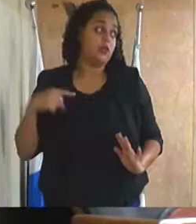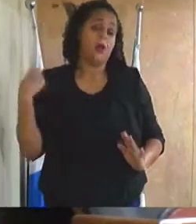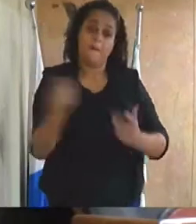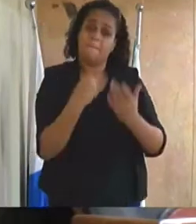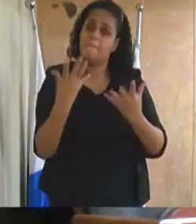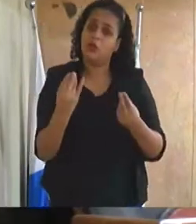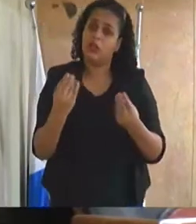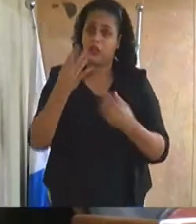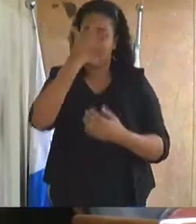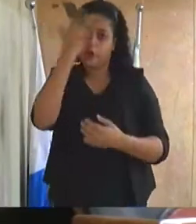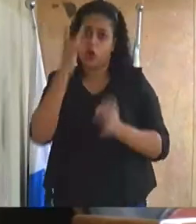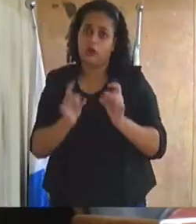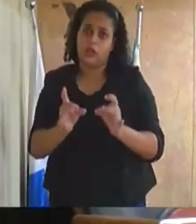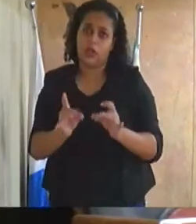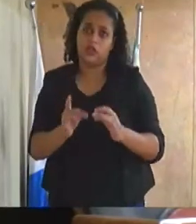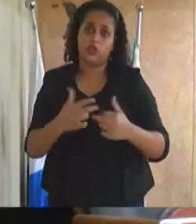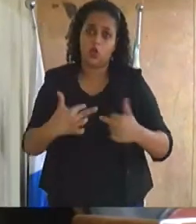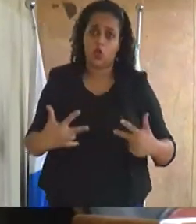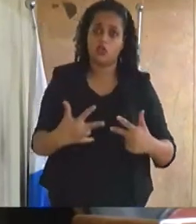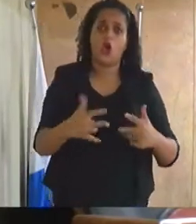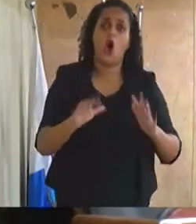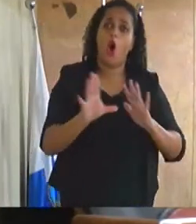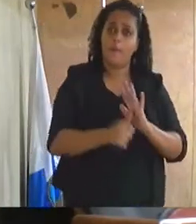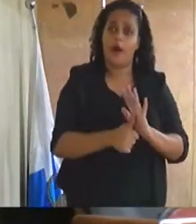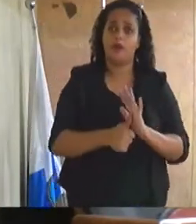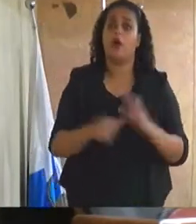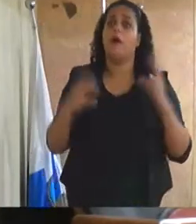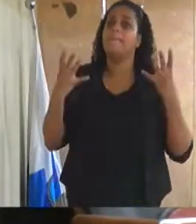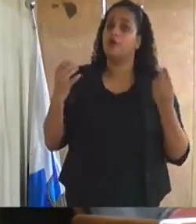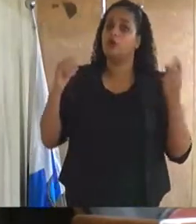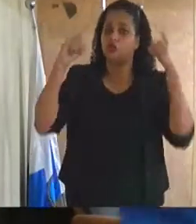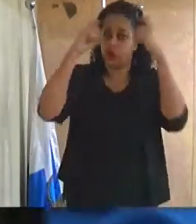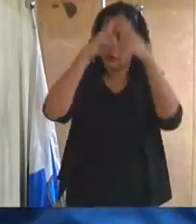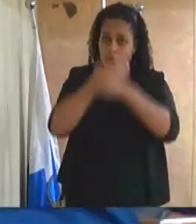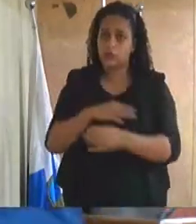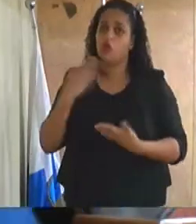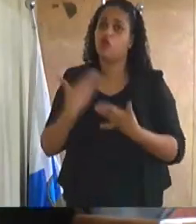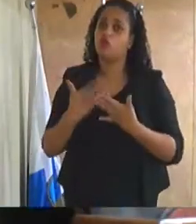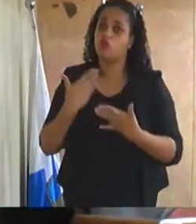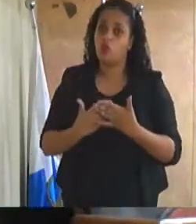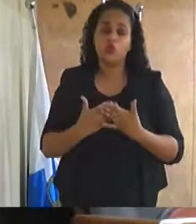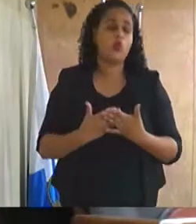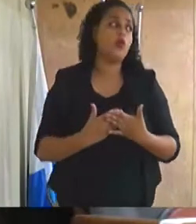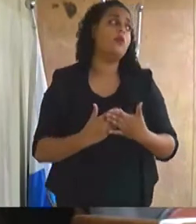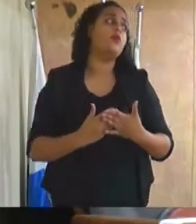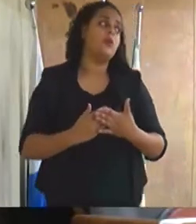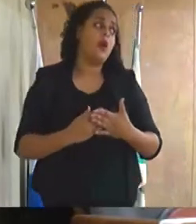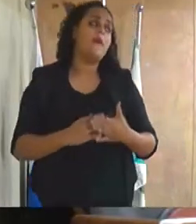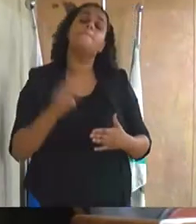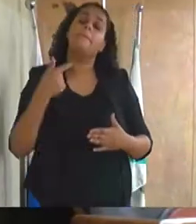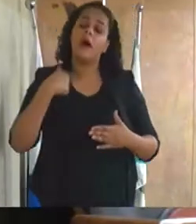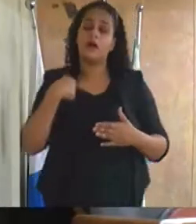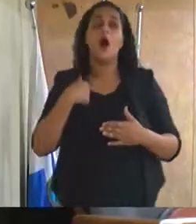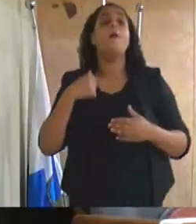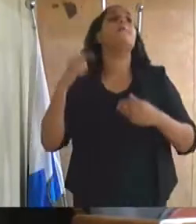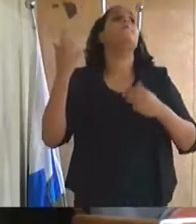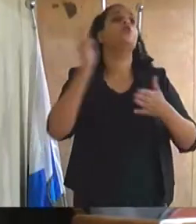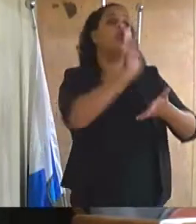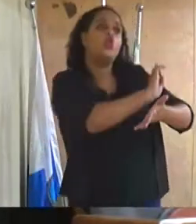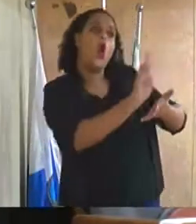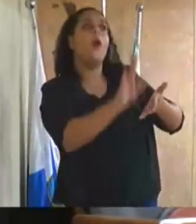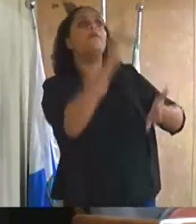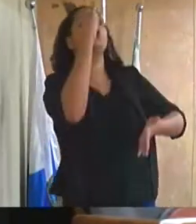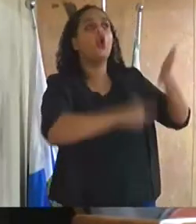muitas pessoas. Então, é um negócio complicado, tem que ser um estudo, porque para botar a chancela, o nome da prefeitura numa